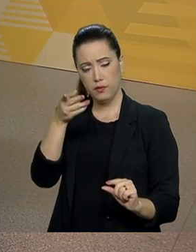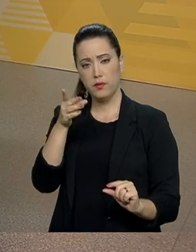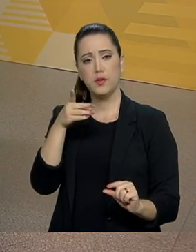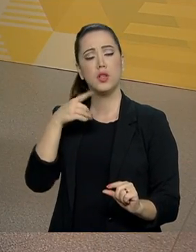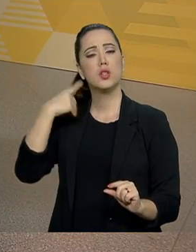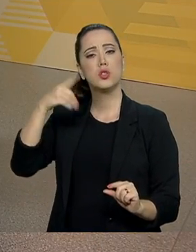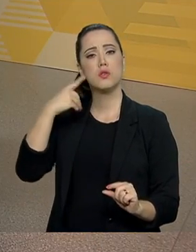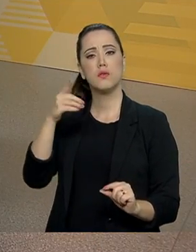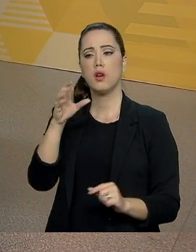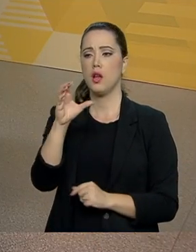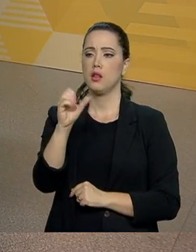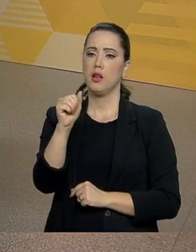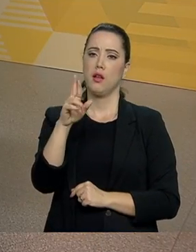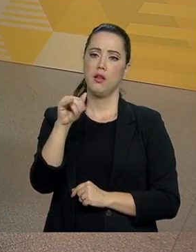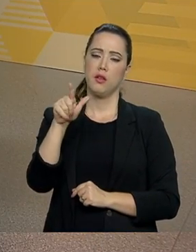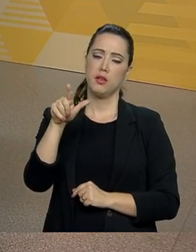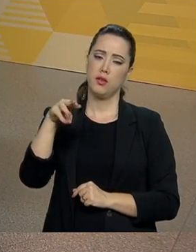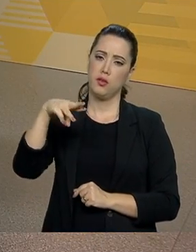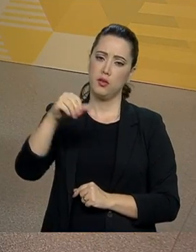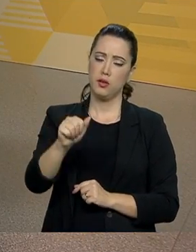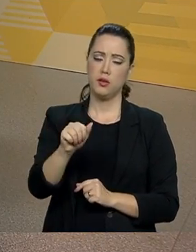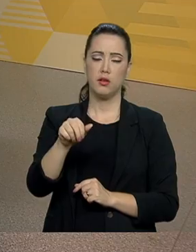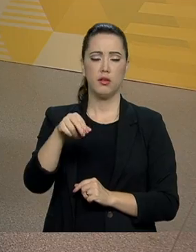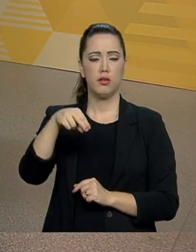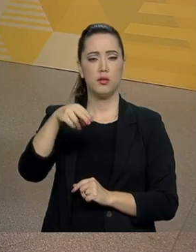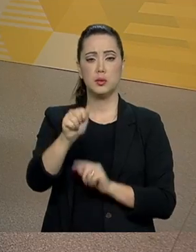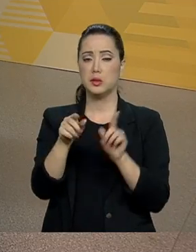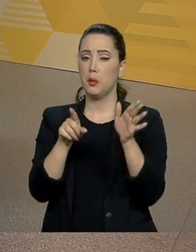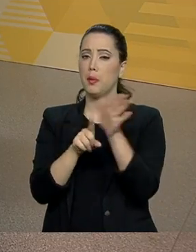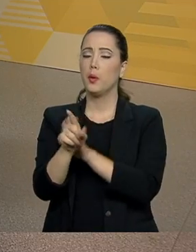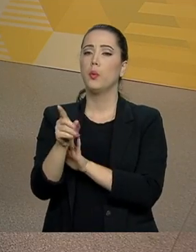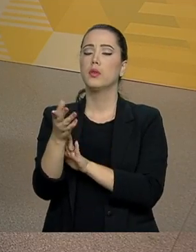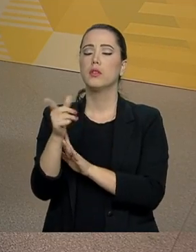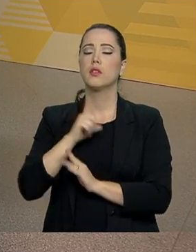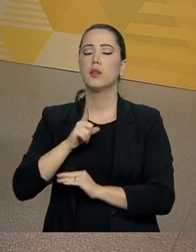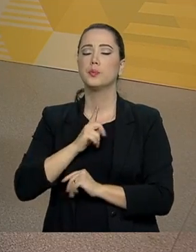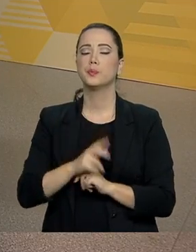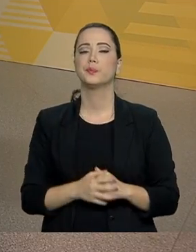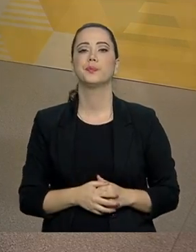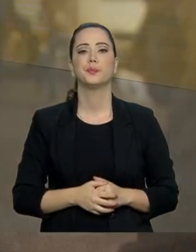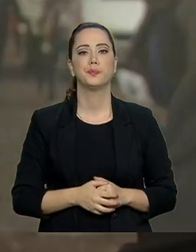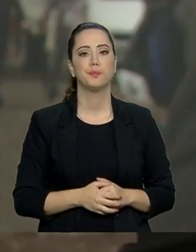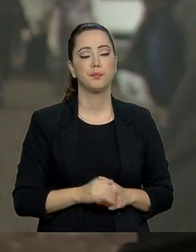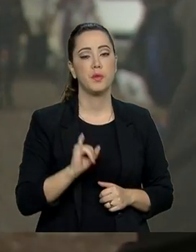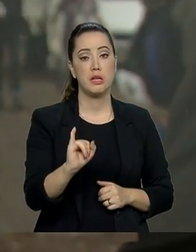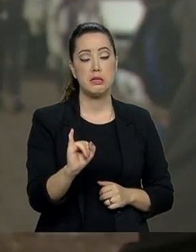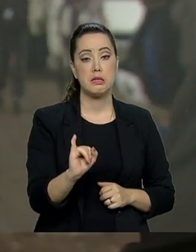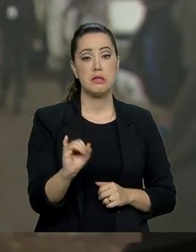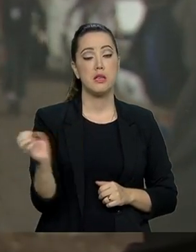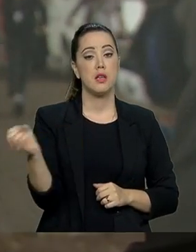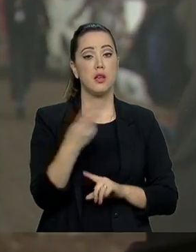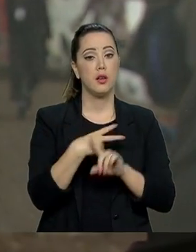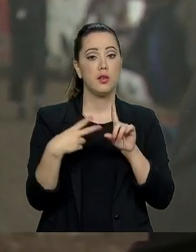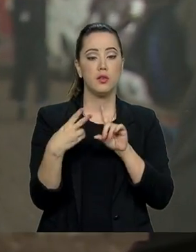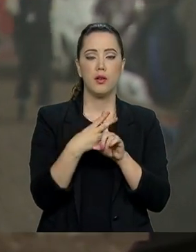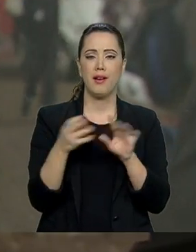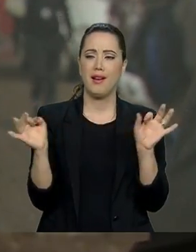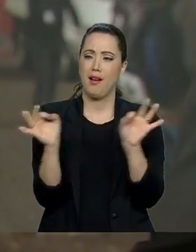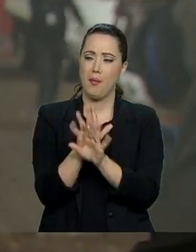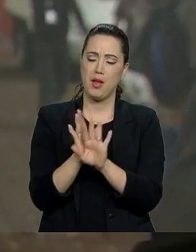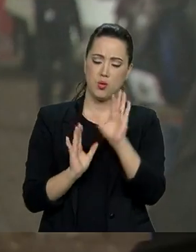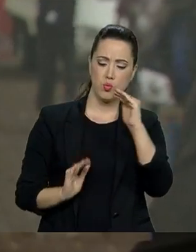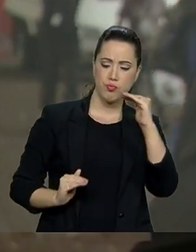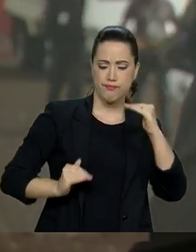advogada Carolina Costa. Vamos ver o ela vai perguntar para o senhor. Se a reforma da Previdência acabará com as